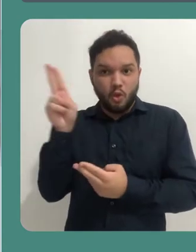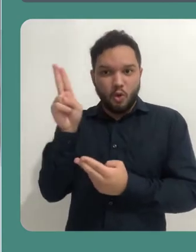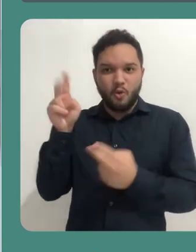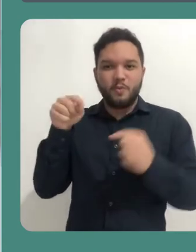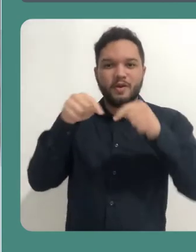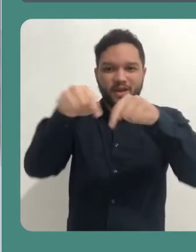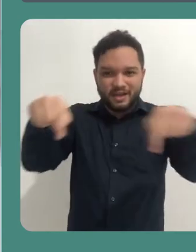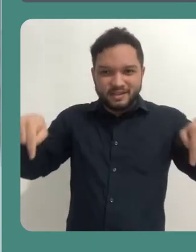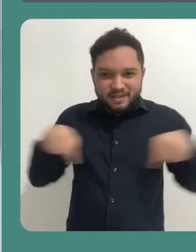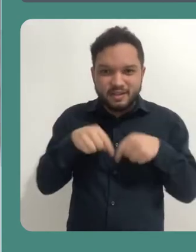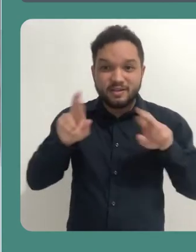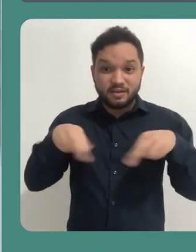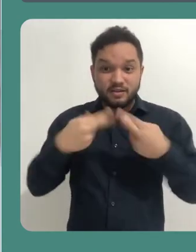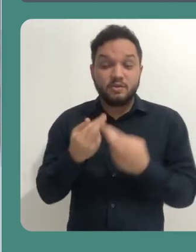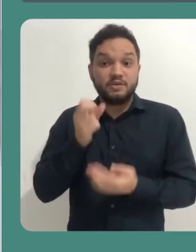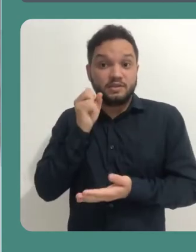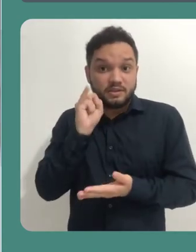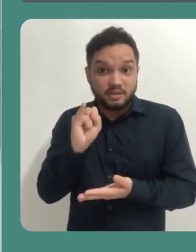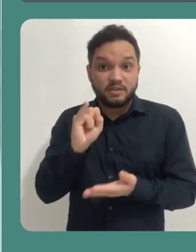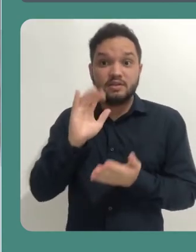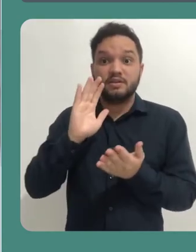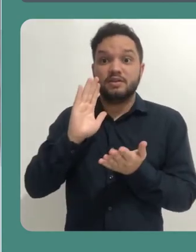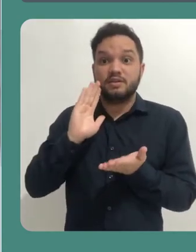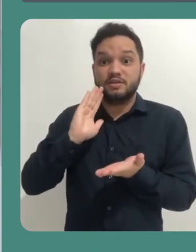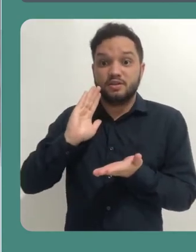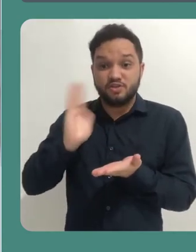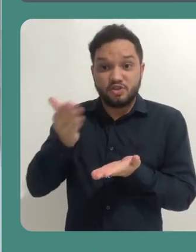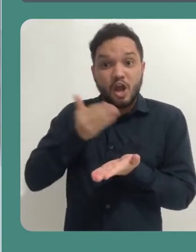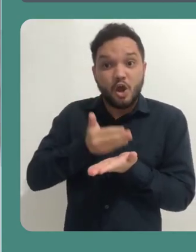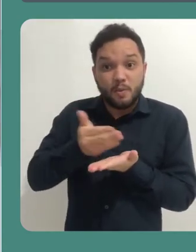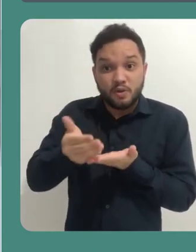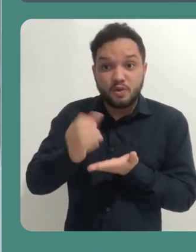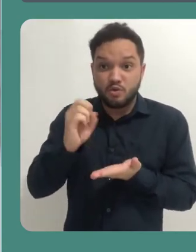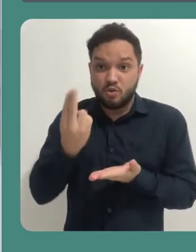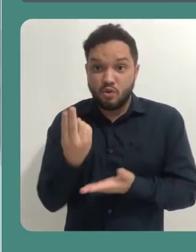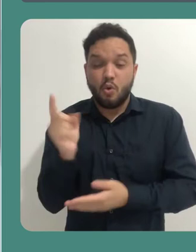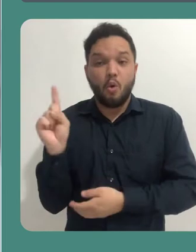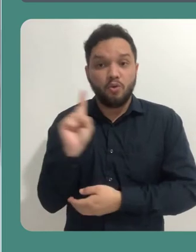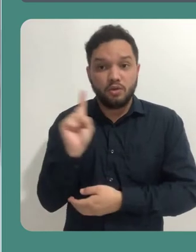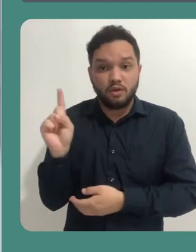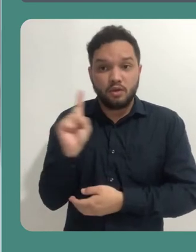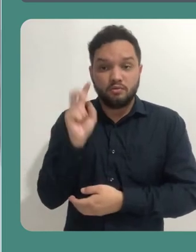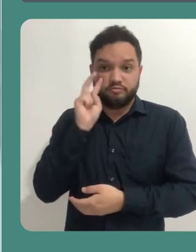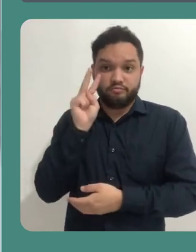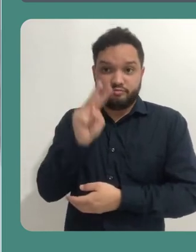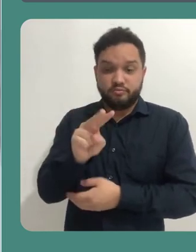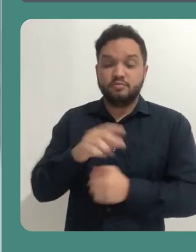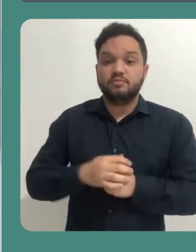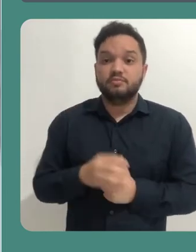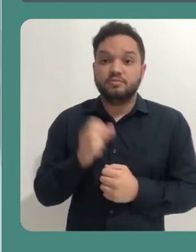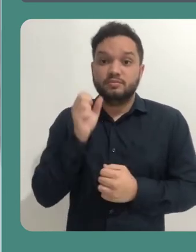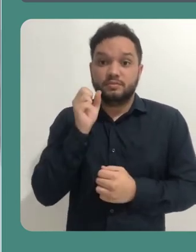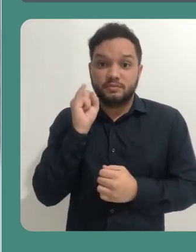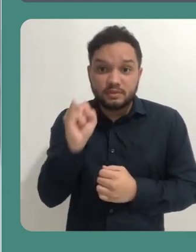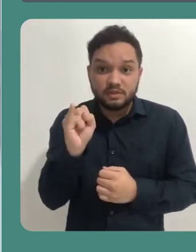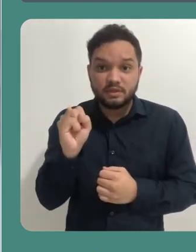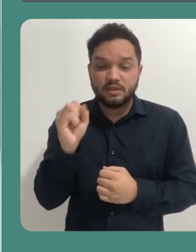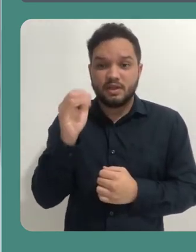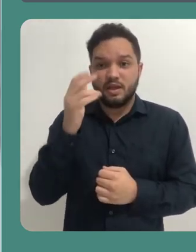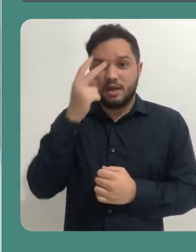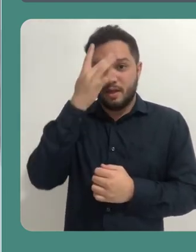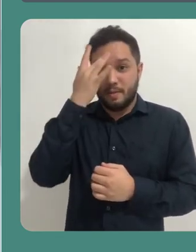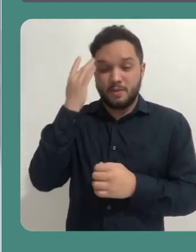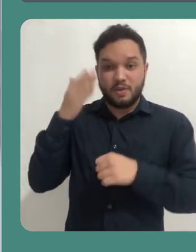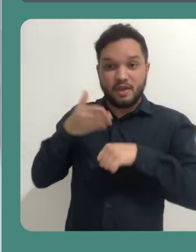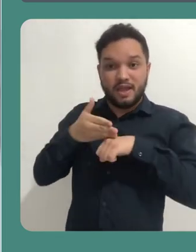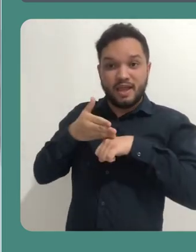e se esta reunião está em andamento ou ainda ela não foi iniciada. Se o usuário entrar na